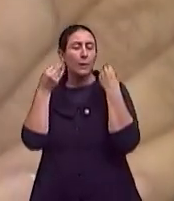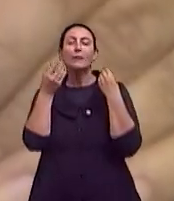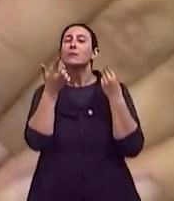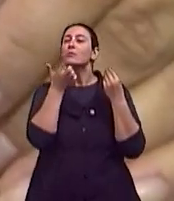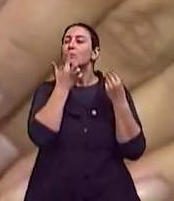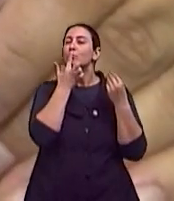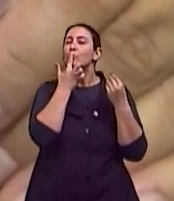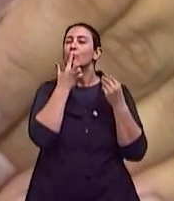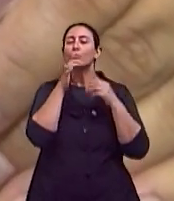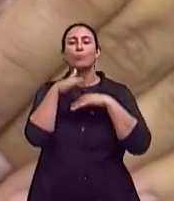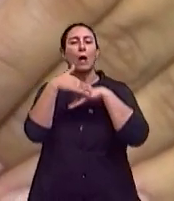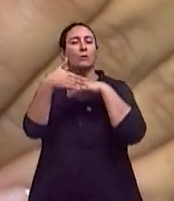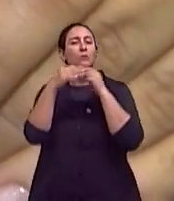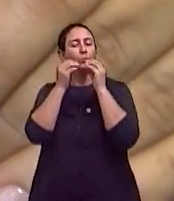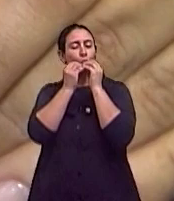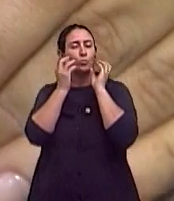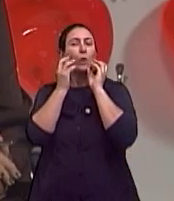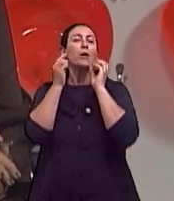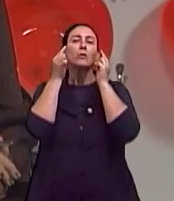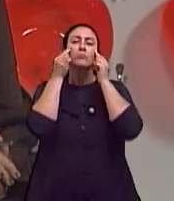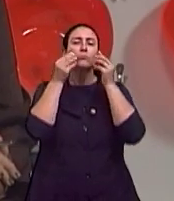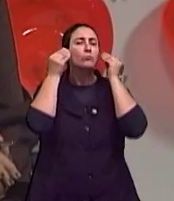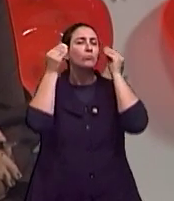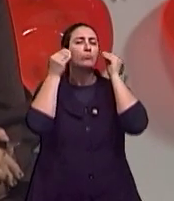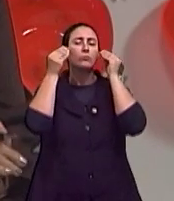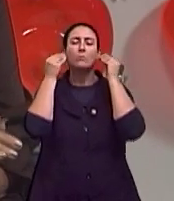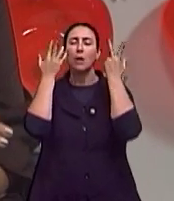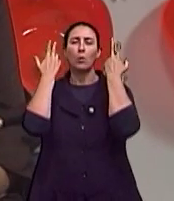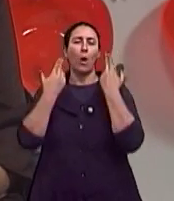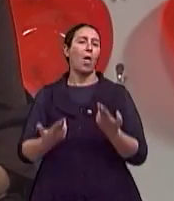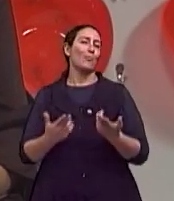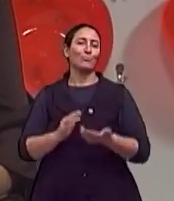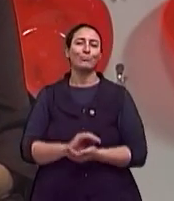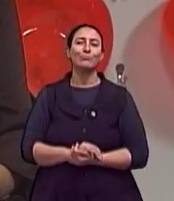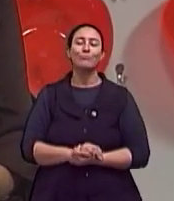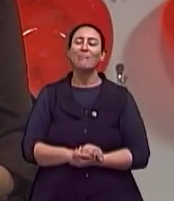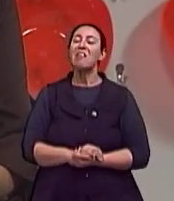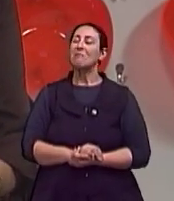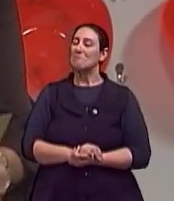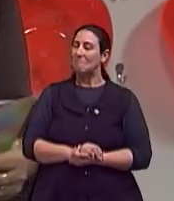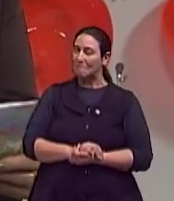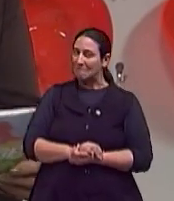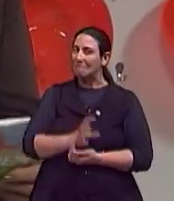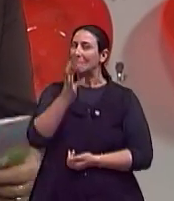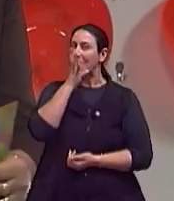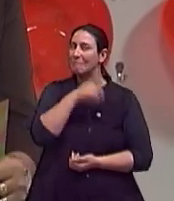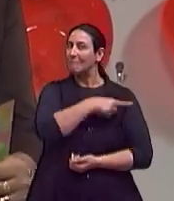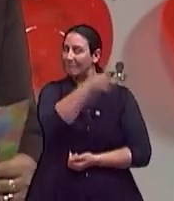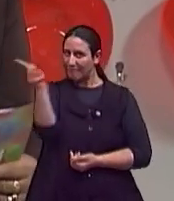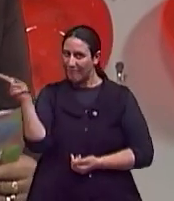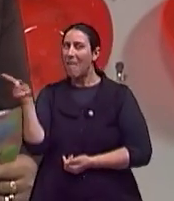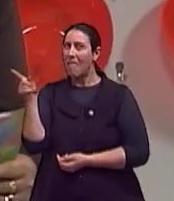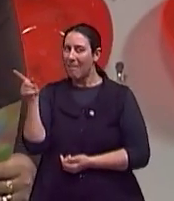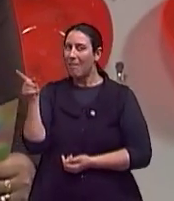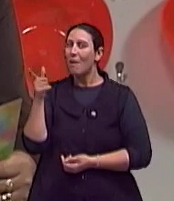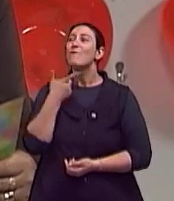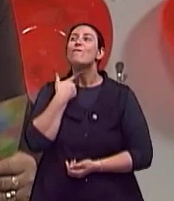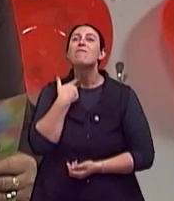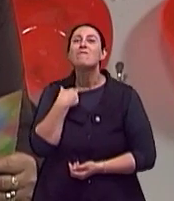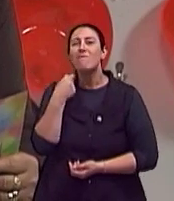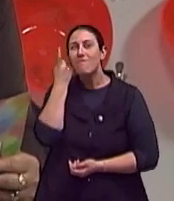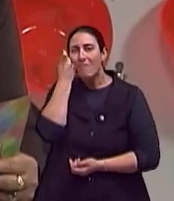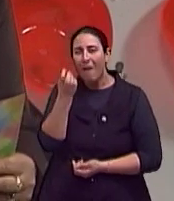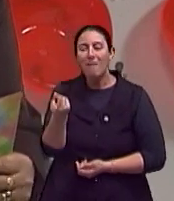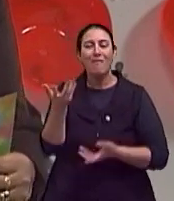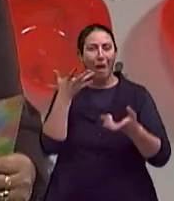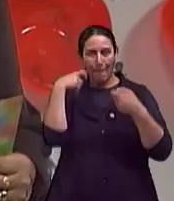pouquinho mais disfarçada. E um blush bem natural. Olha aí! Garanto que todo mundo em casa ficou louco de vontade de se maquiar. Então